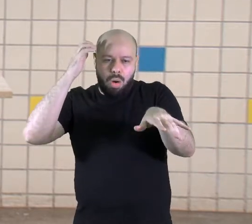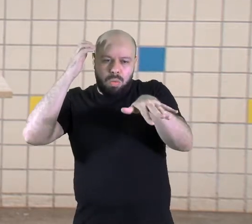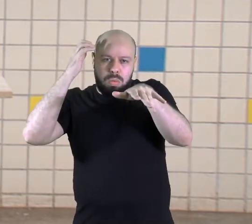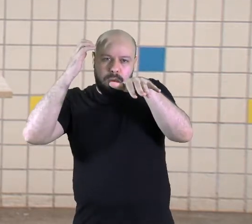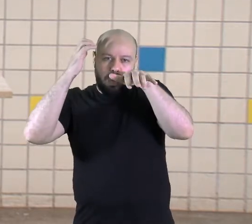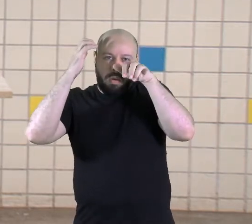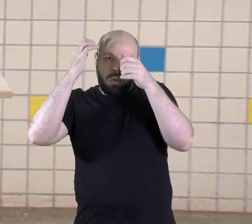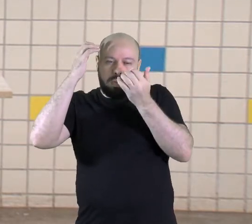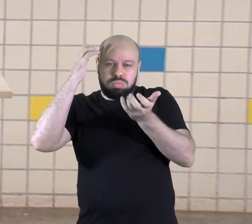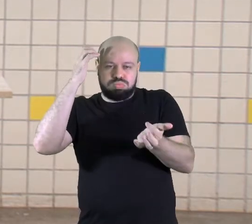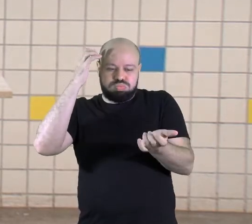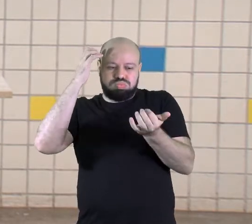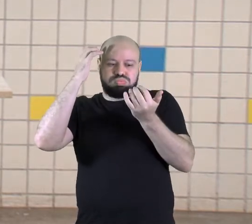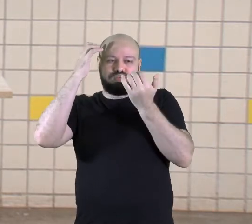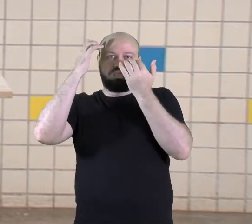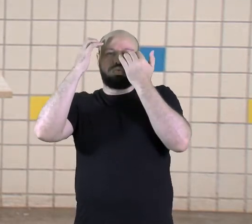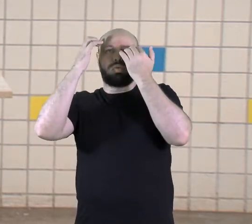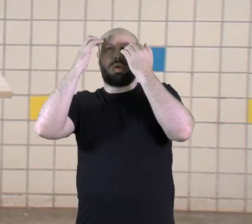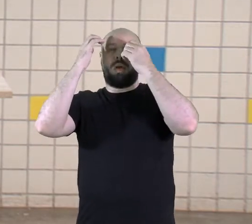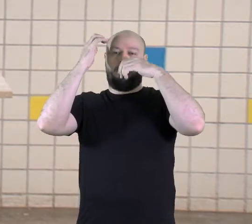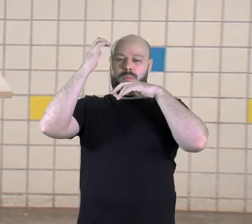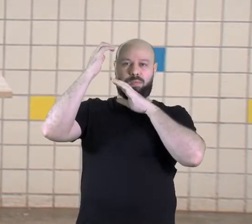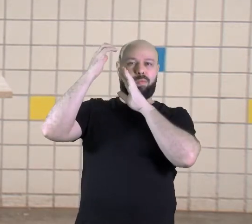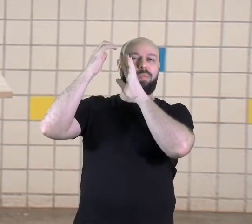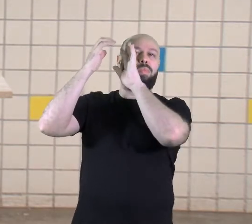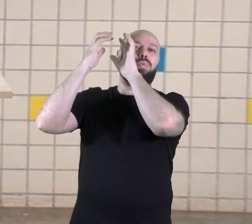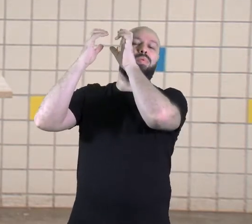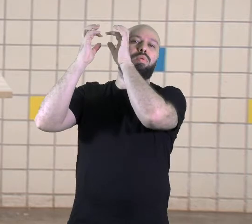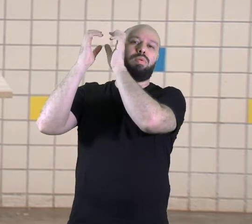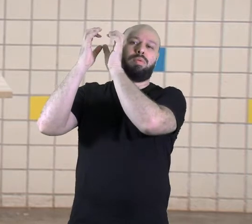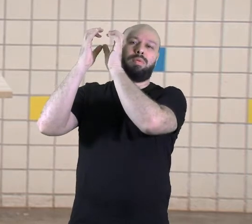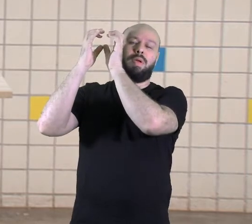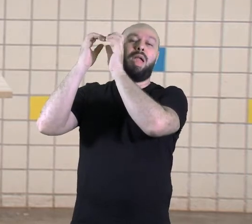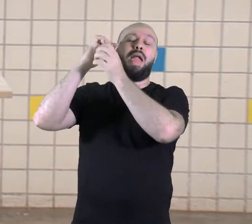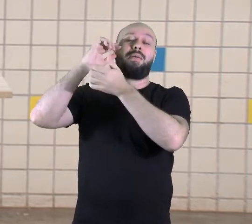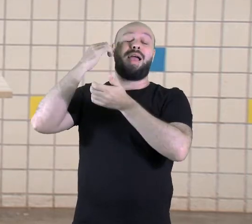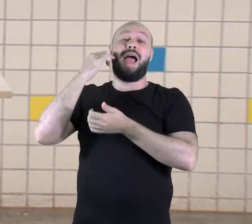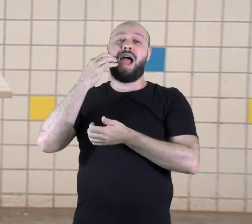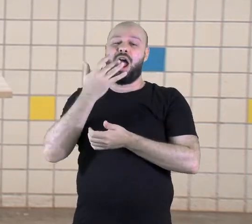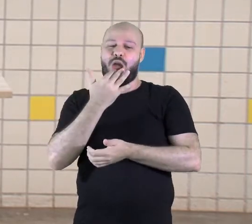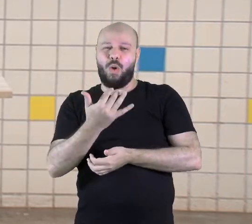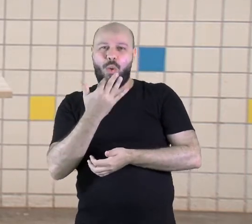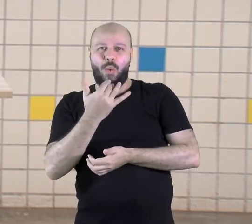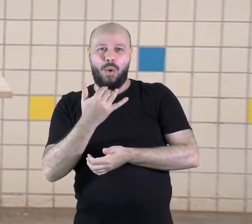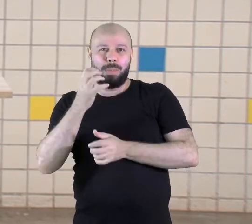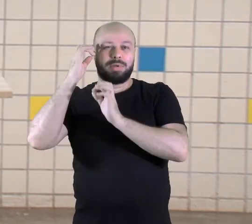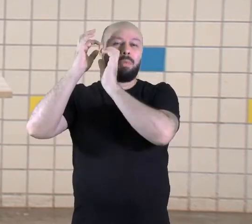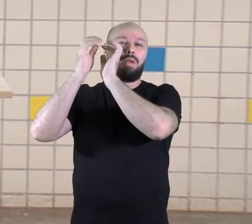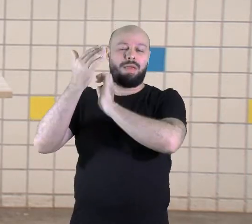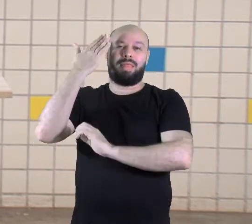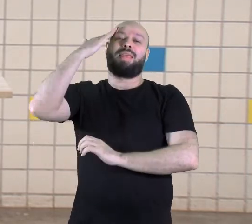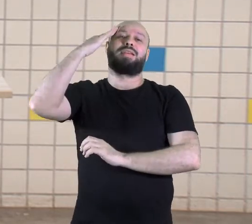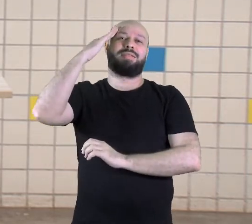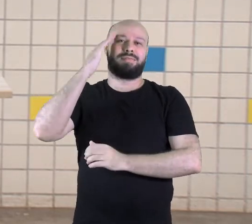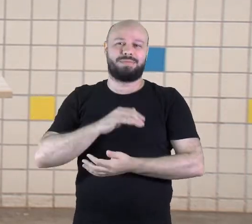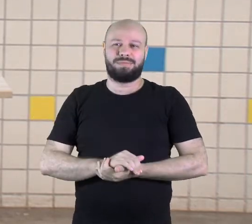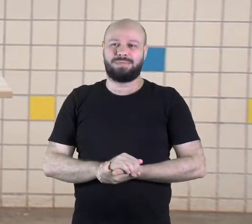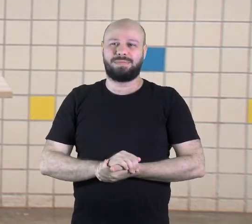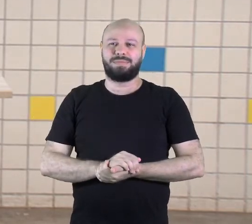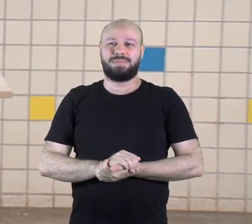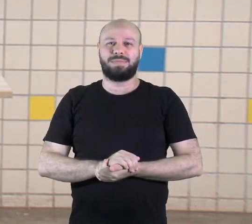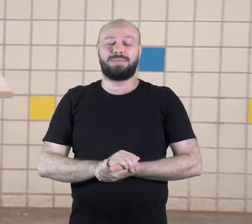para me entender, que eu estou vendo um objeto daquela cor. A íris é a